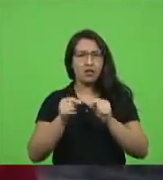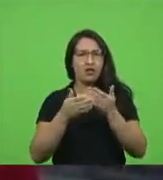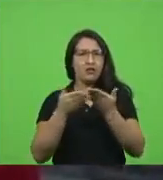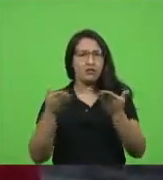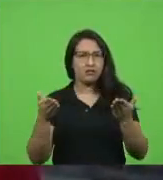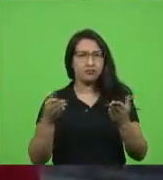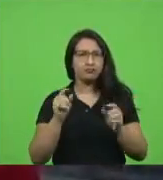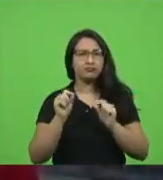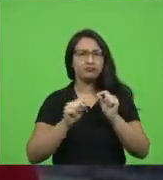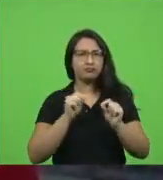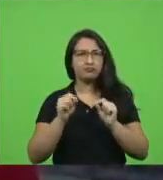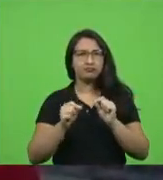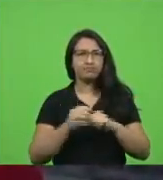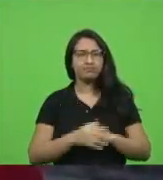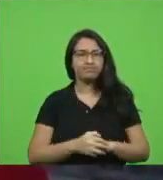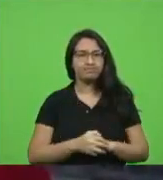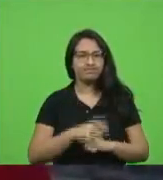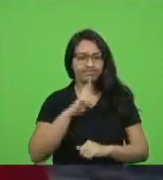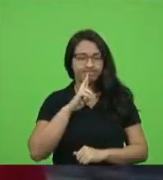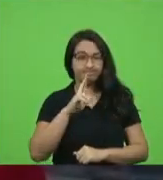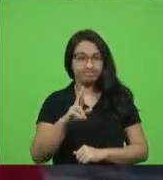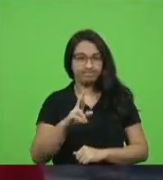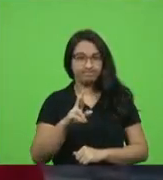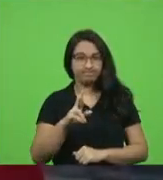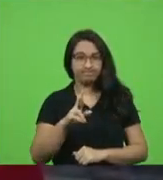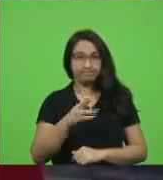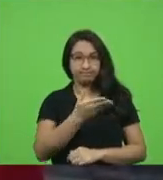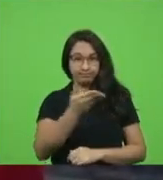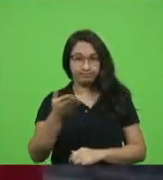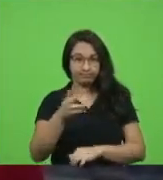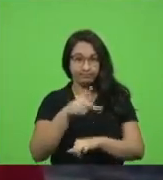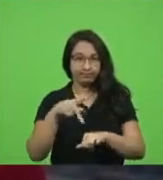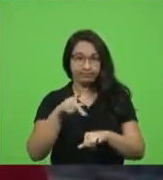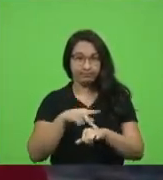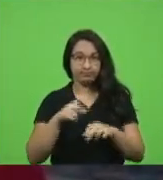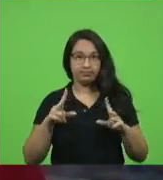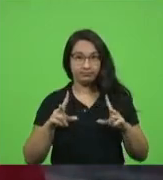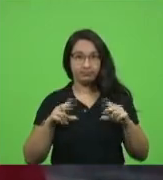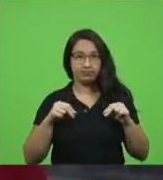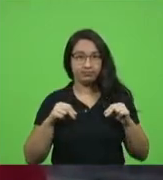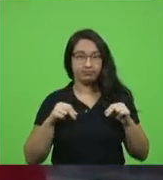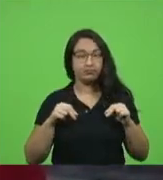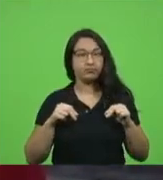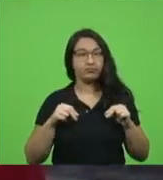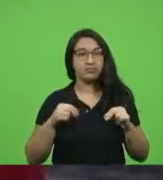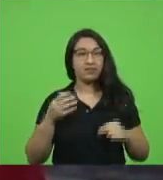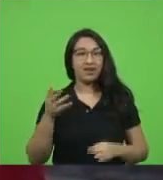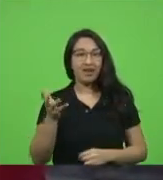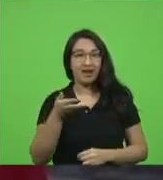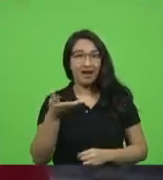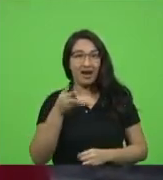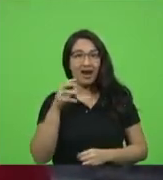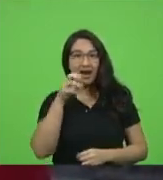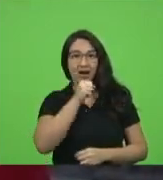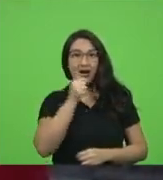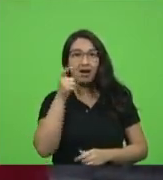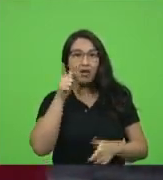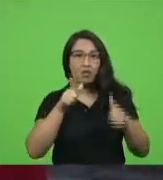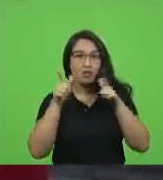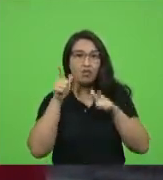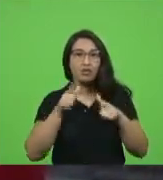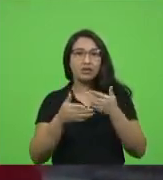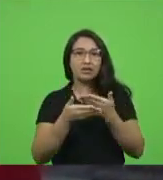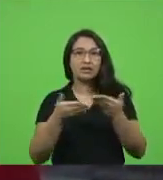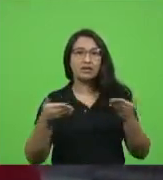tem em comum mas eu lhes dou a resposta esses países foram reconhecidos pela rapidez e pela eficácia da sua